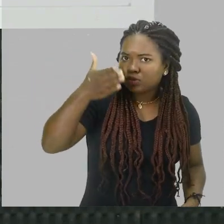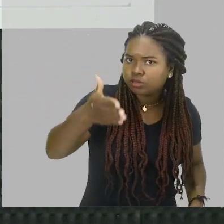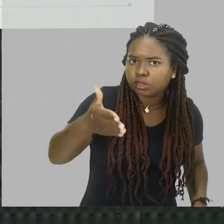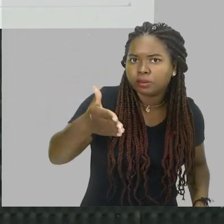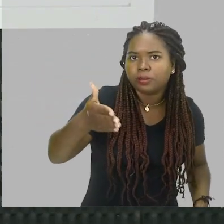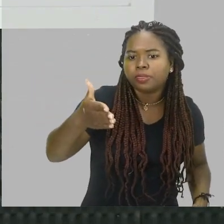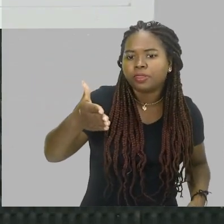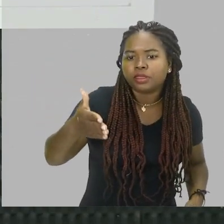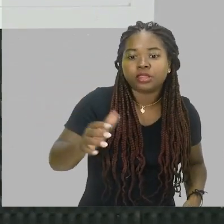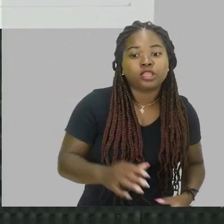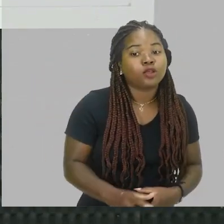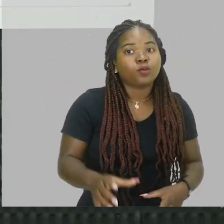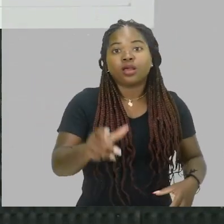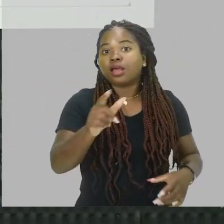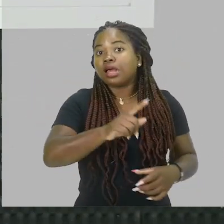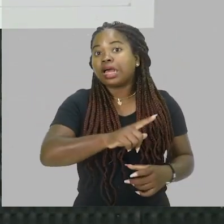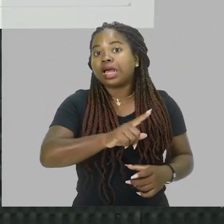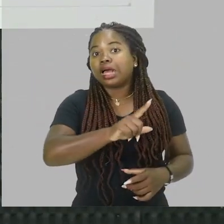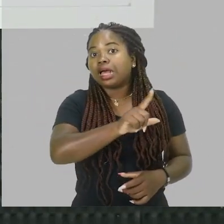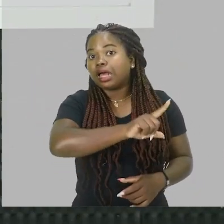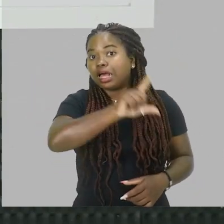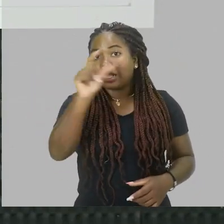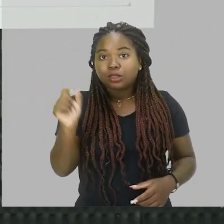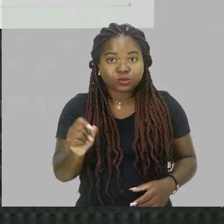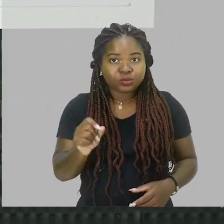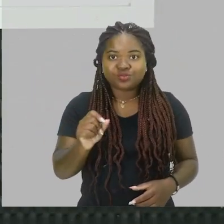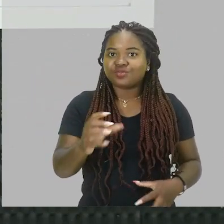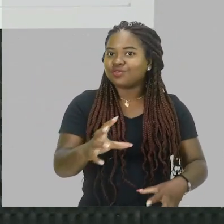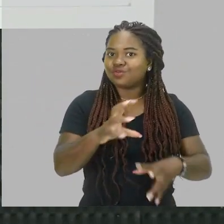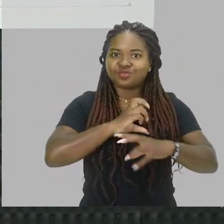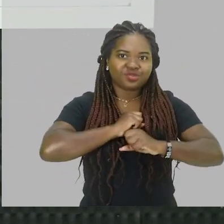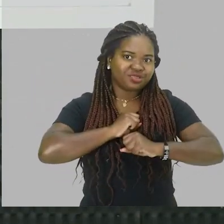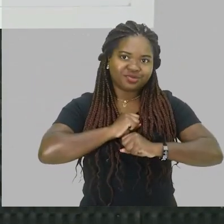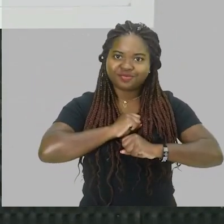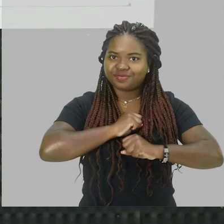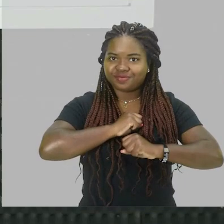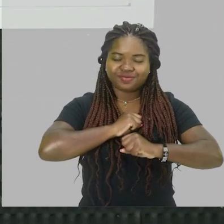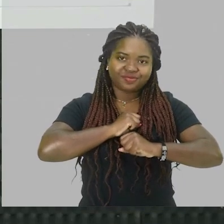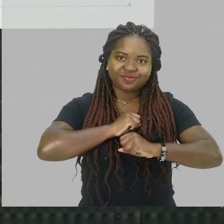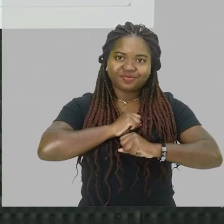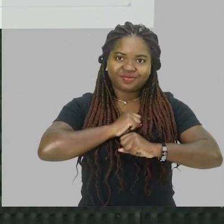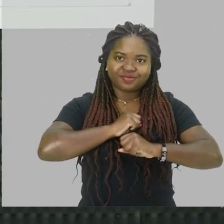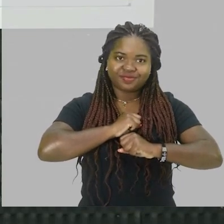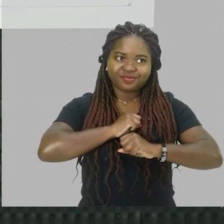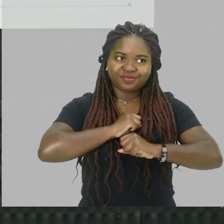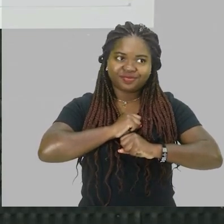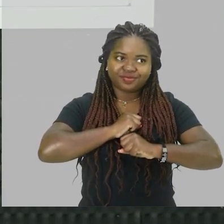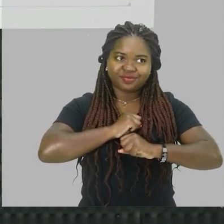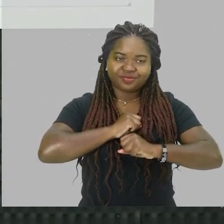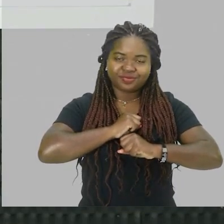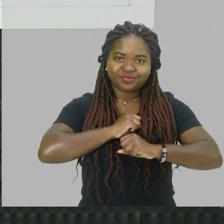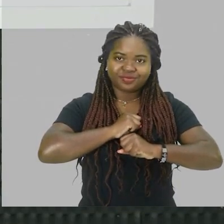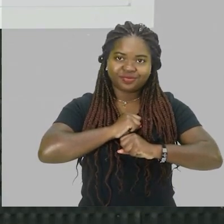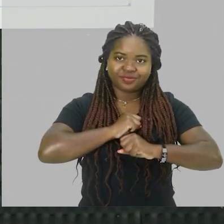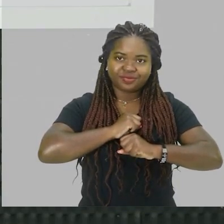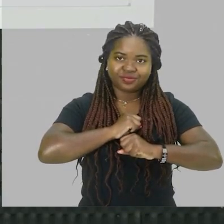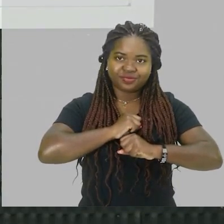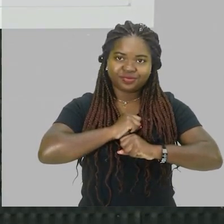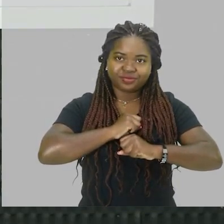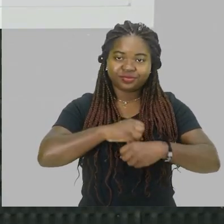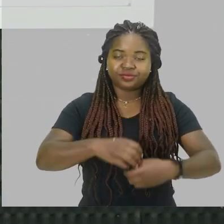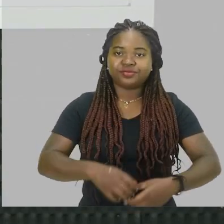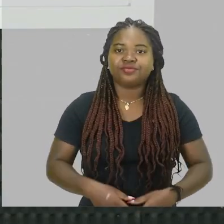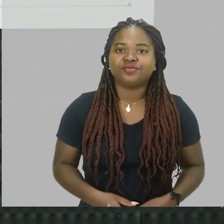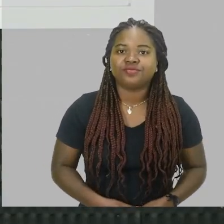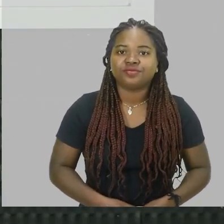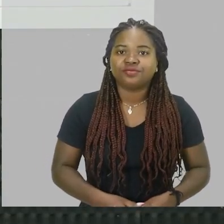então não pegam na Lua, e aqueles que cruzam, né? E aqueles que cruzam, tá bom? Então nós vamos ter